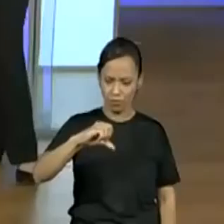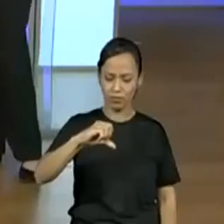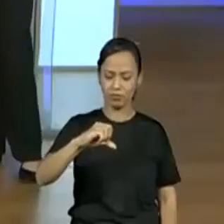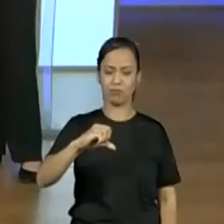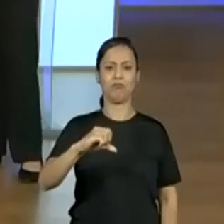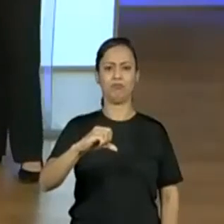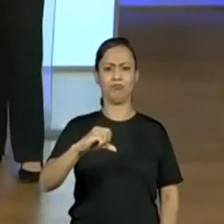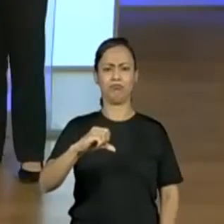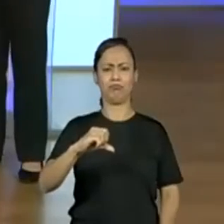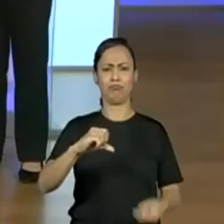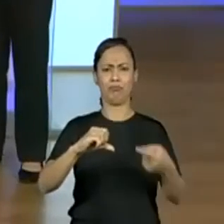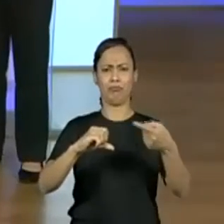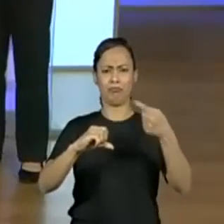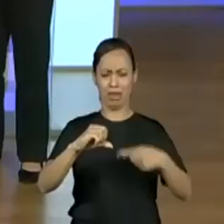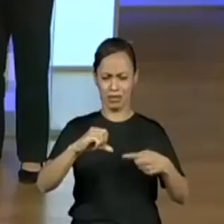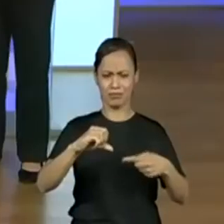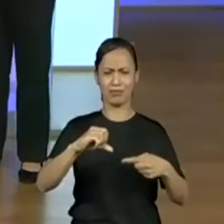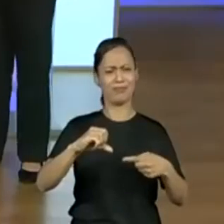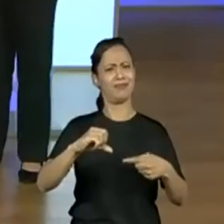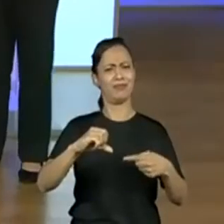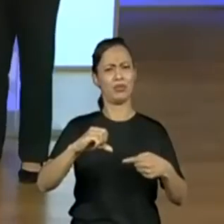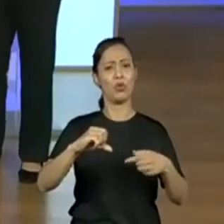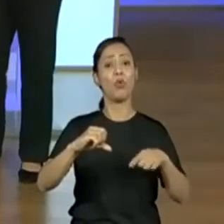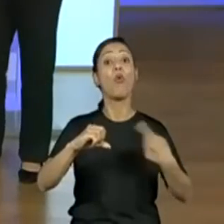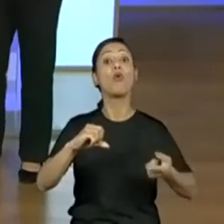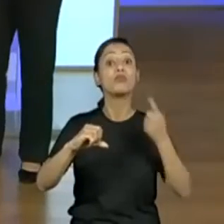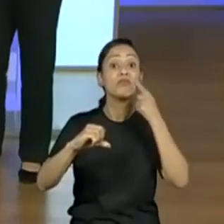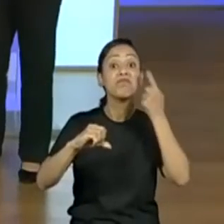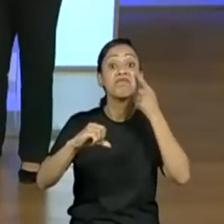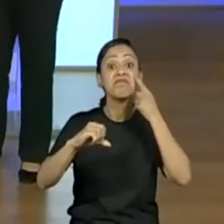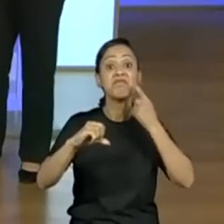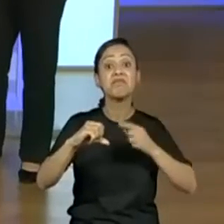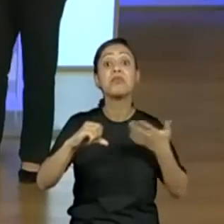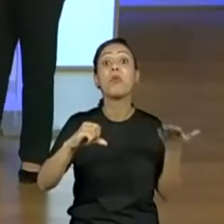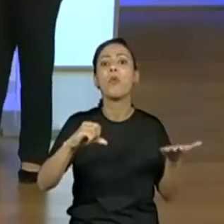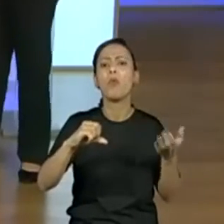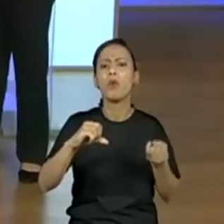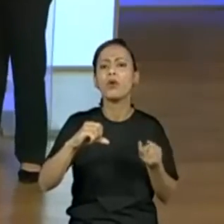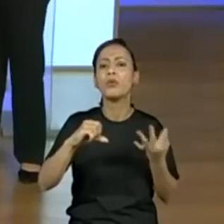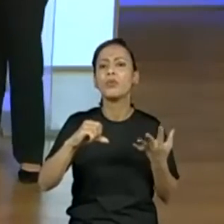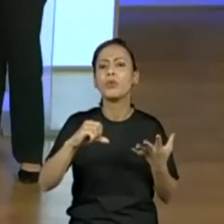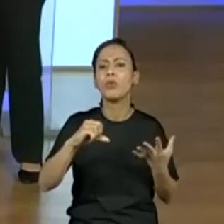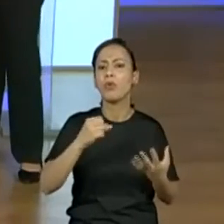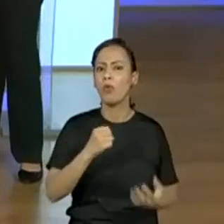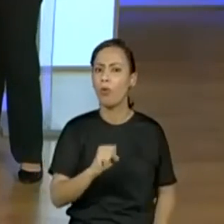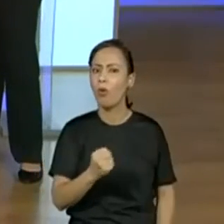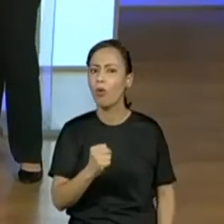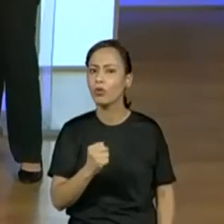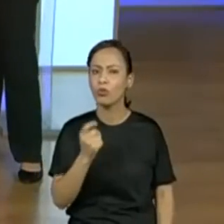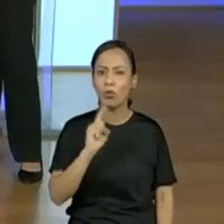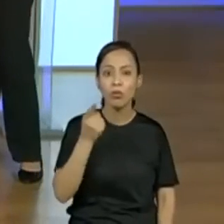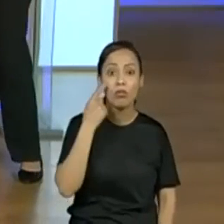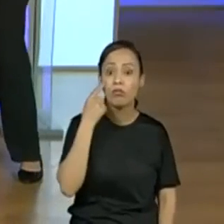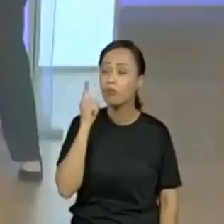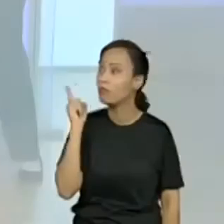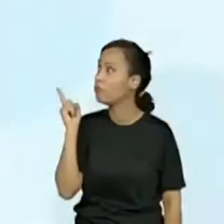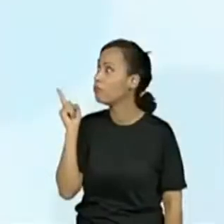de volta no 9. E o próximo número, Progenor? Como será? Será que vai aparecer aí um 8? Vamos confirmar?